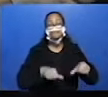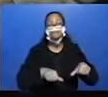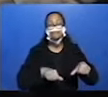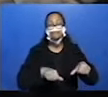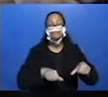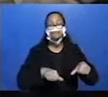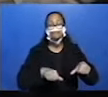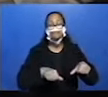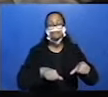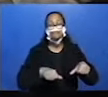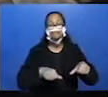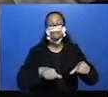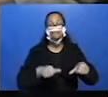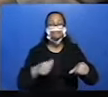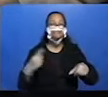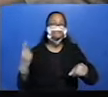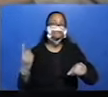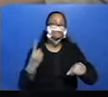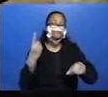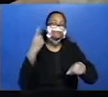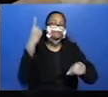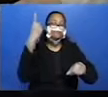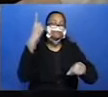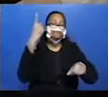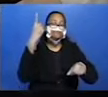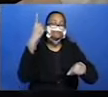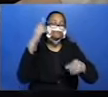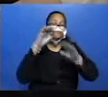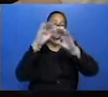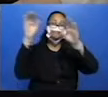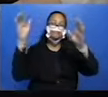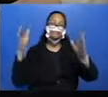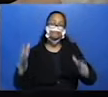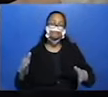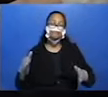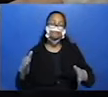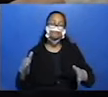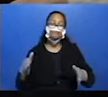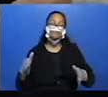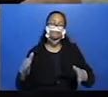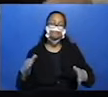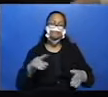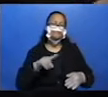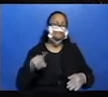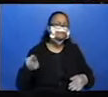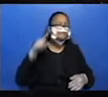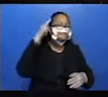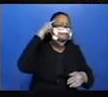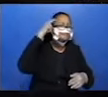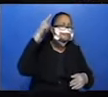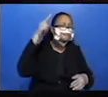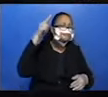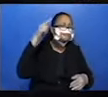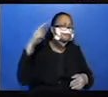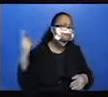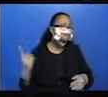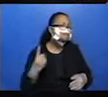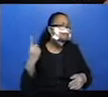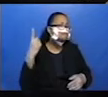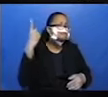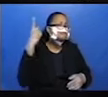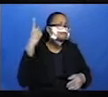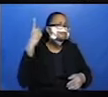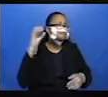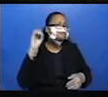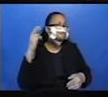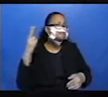alto. Se ele está no alto da estante, vocês acham que vocês são mais altos ou